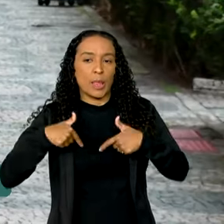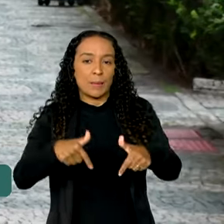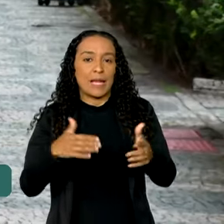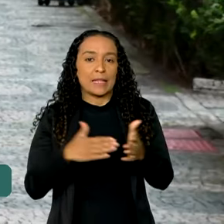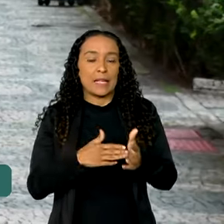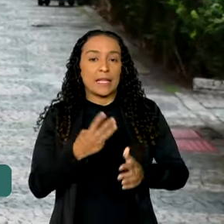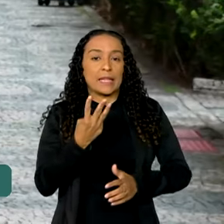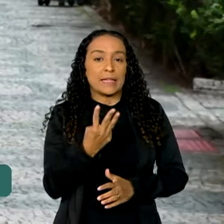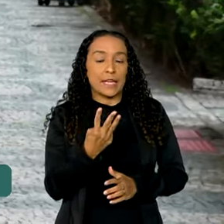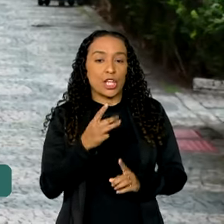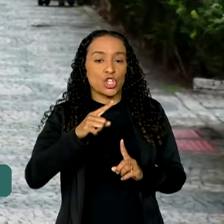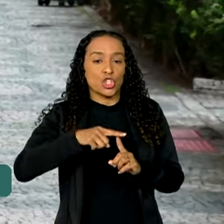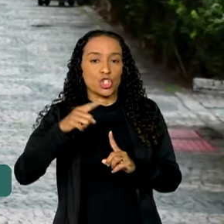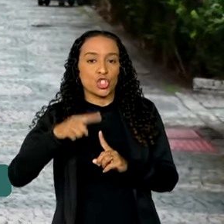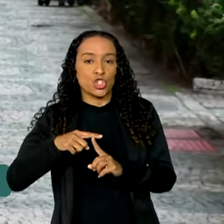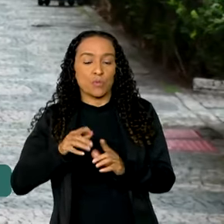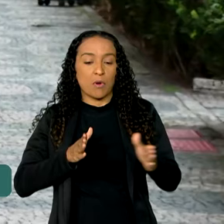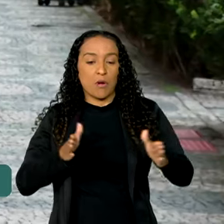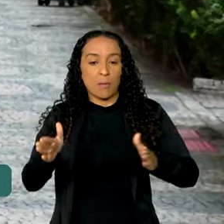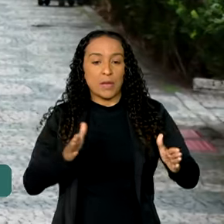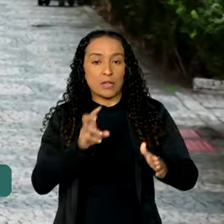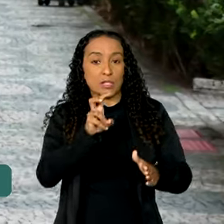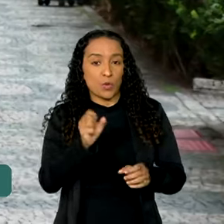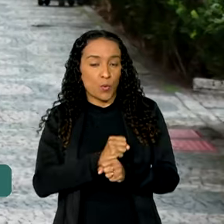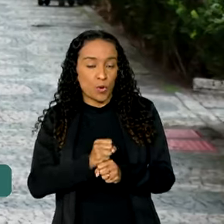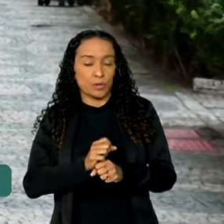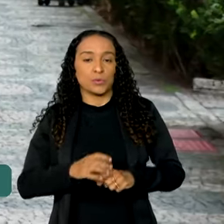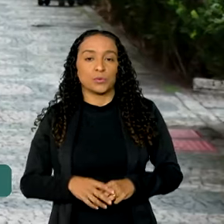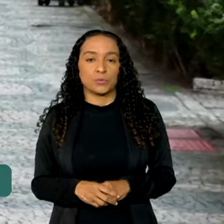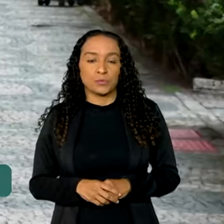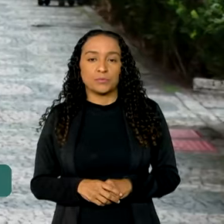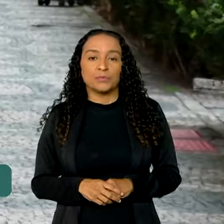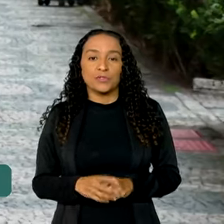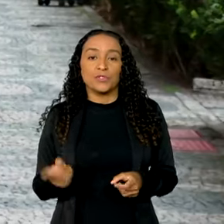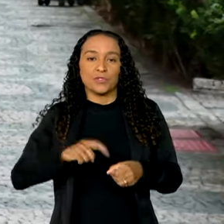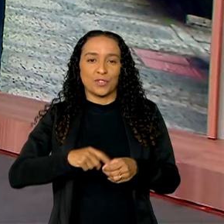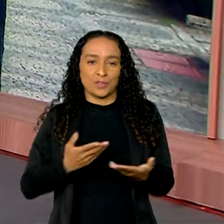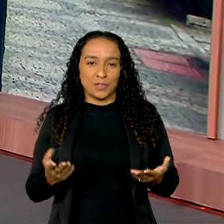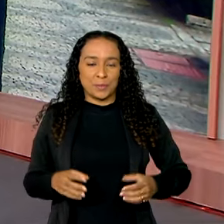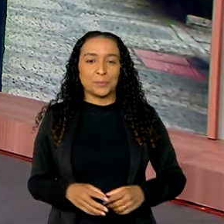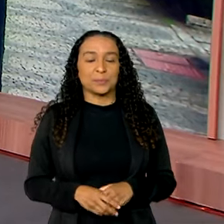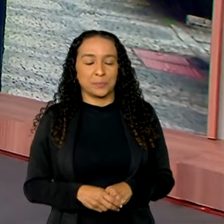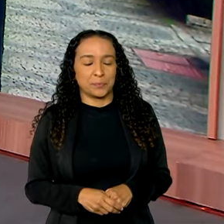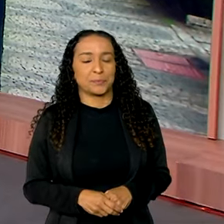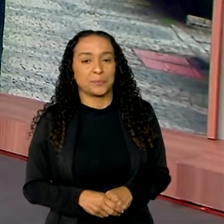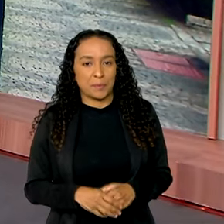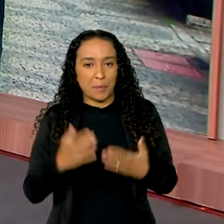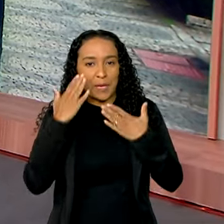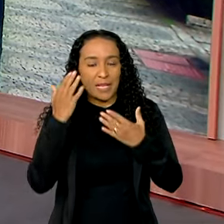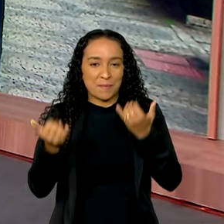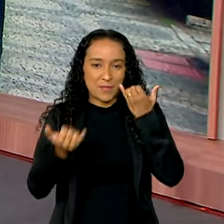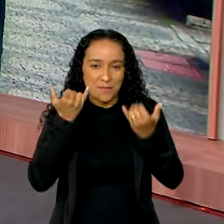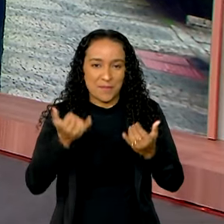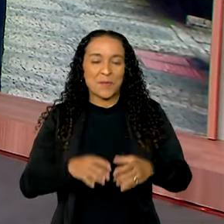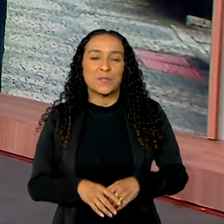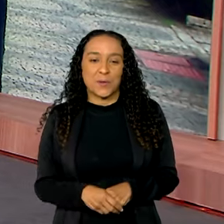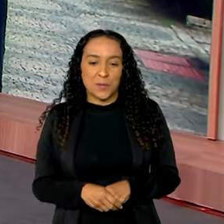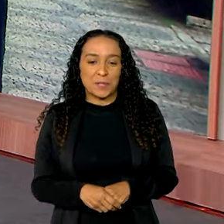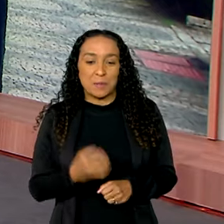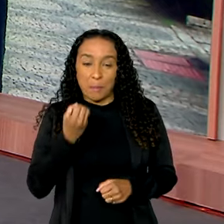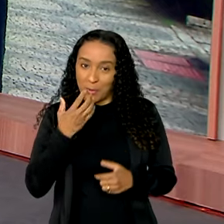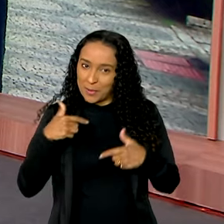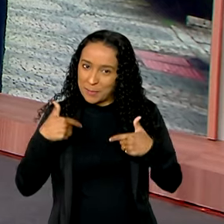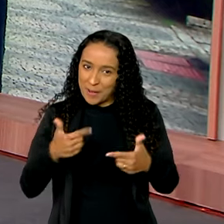três marcas ao longo de um período de cinco anos. Vanessa, volto com você. Ok, Claudinho. Obrigada pelas informações. Bom